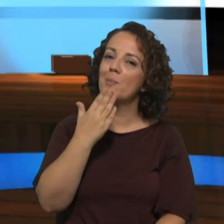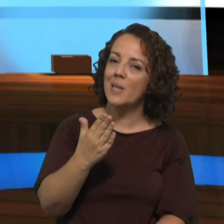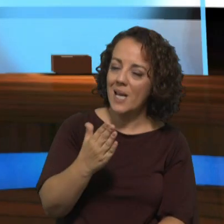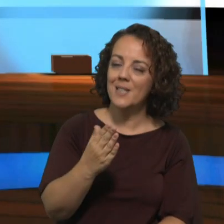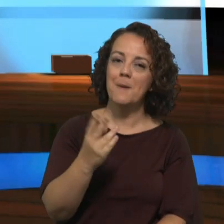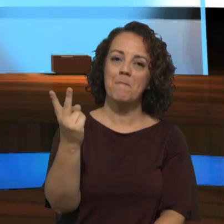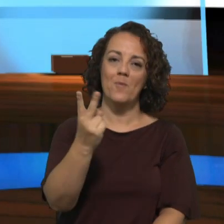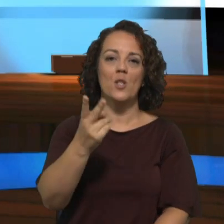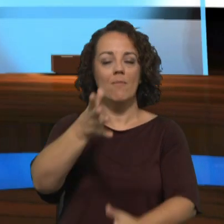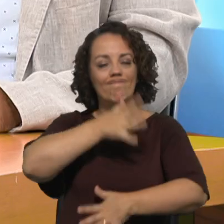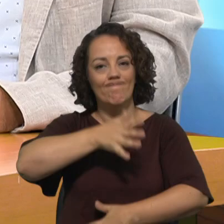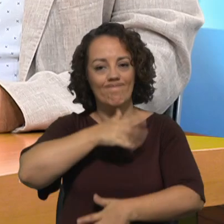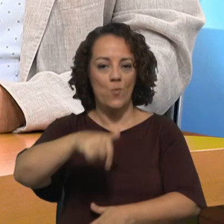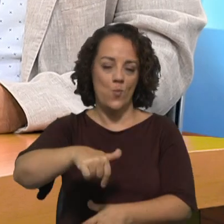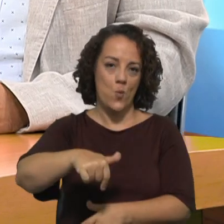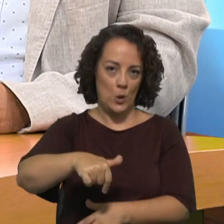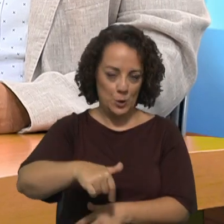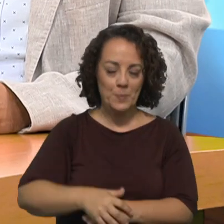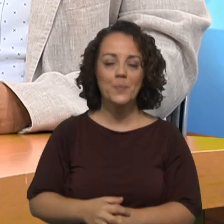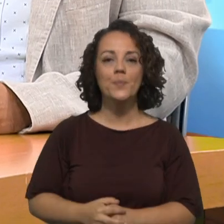vossa partilha e presença hoje aqui